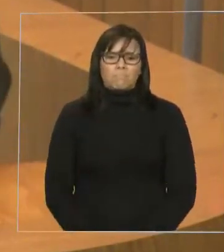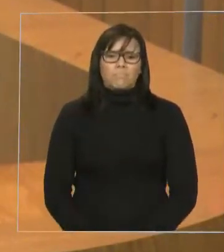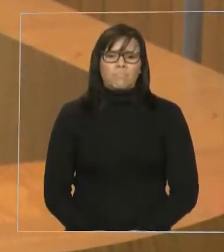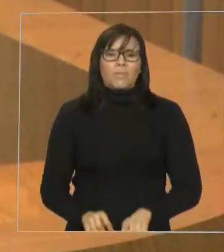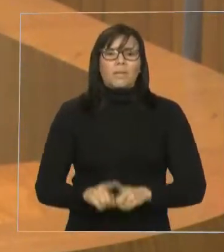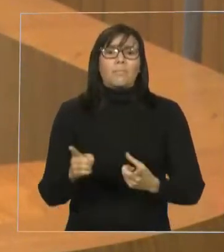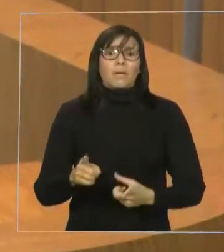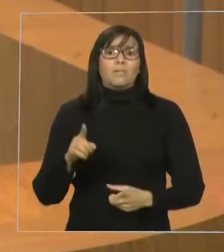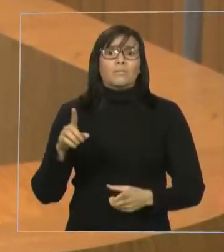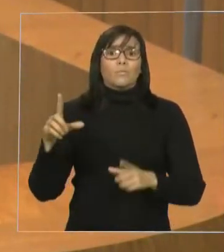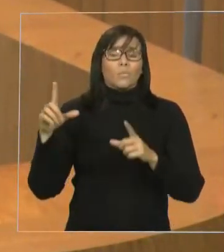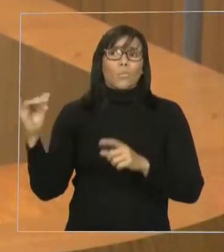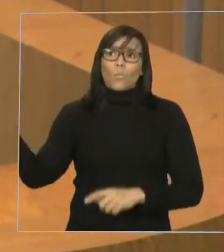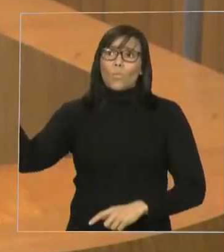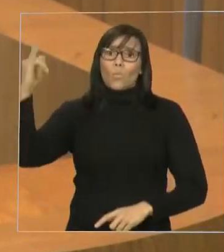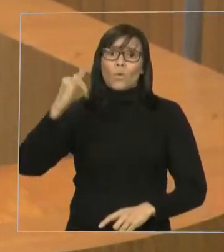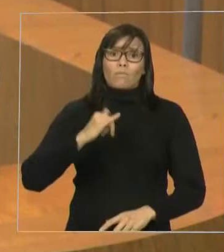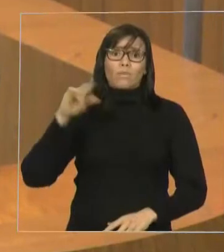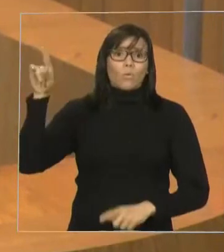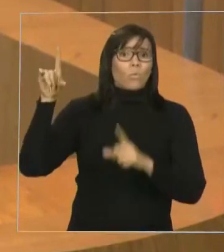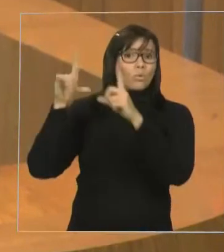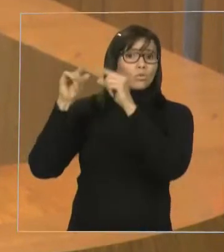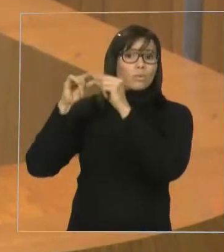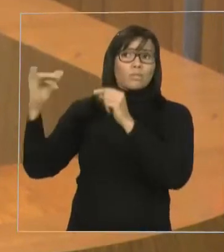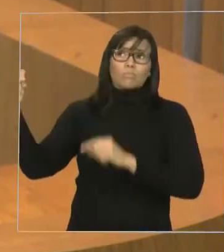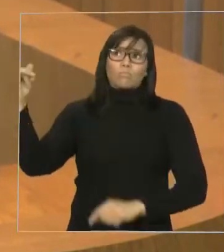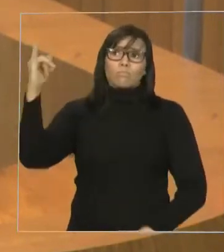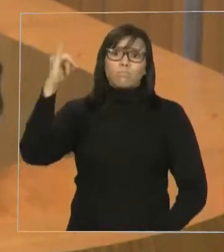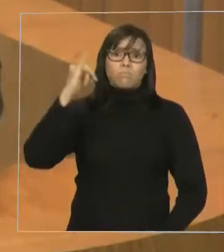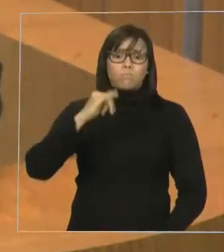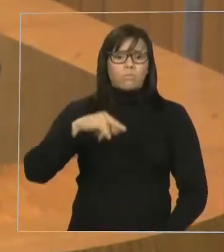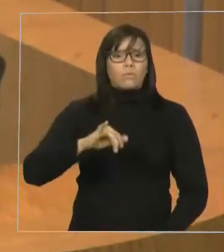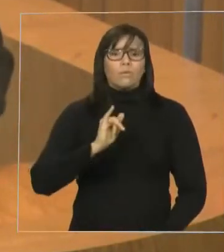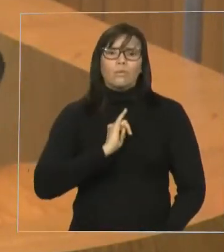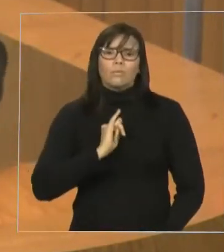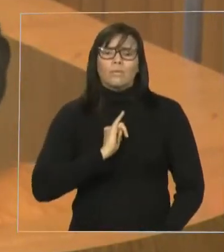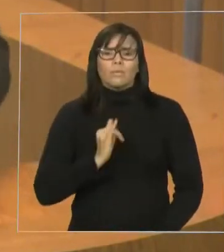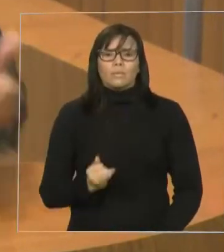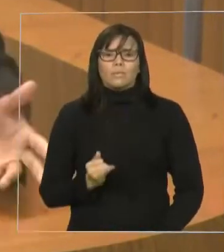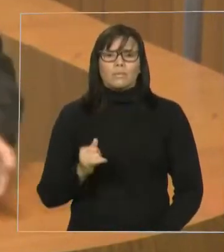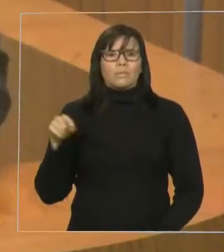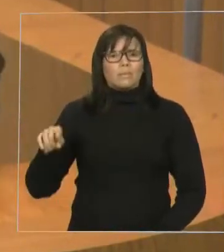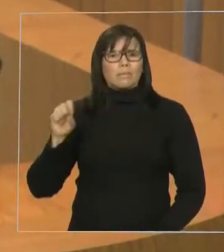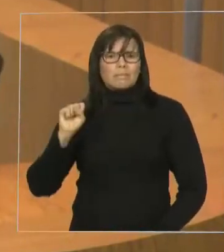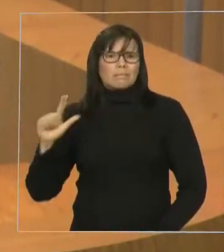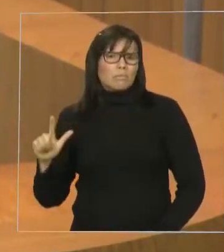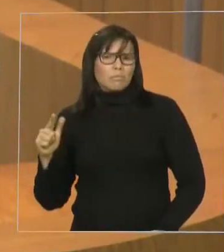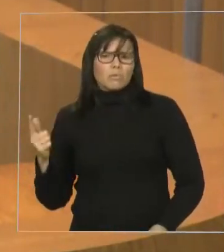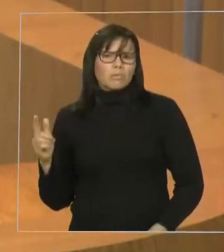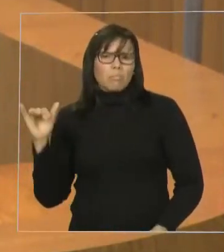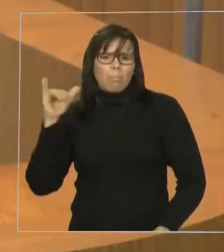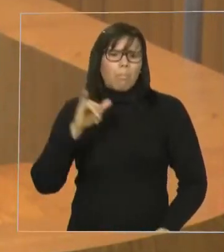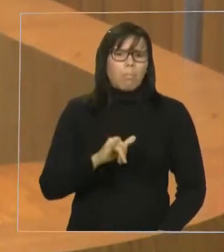horas a 3. Ou seja, o descaso, a mentira,